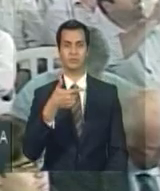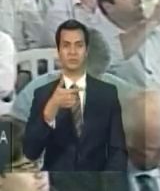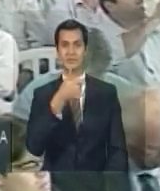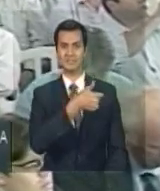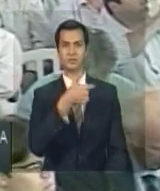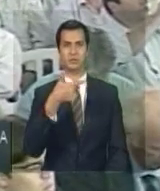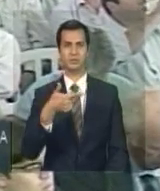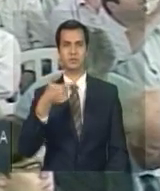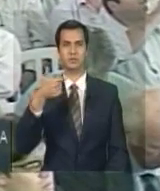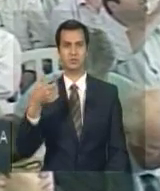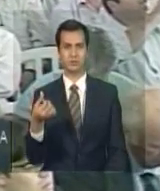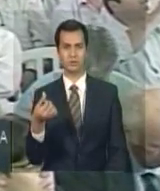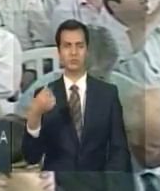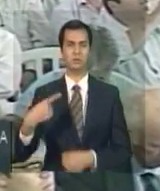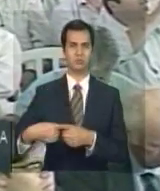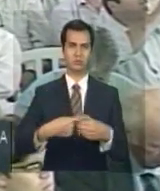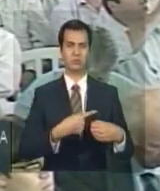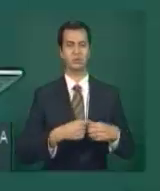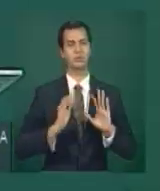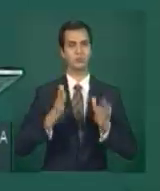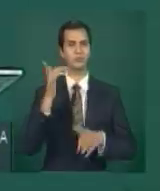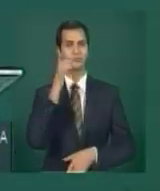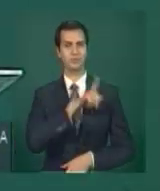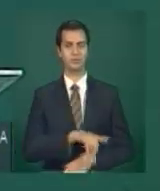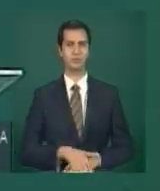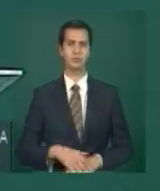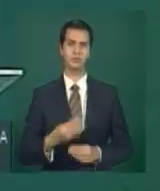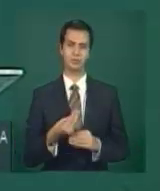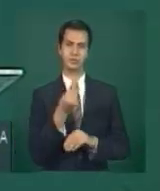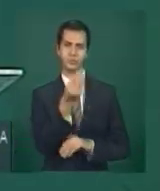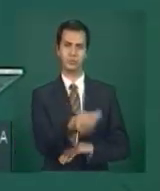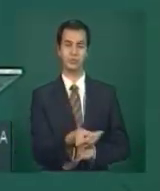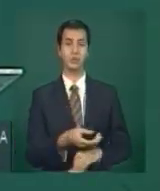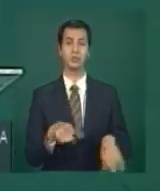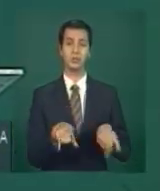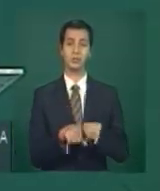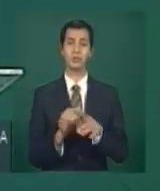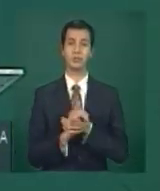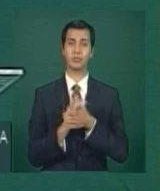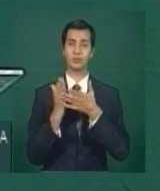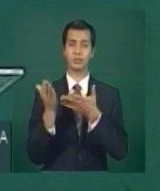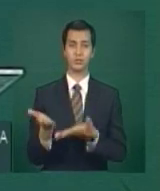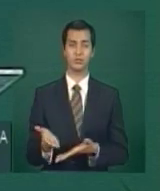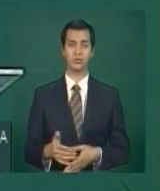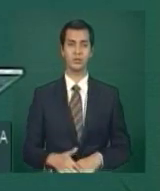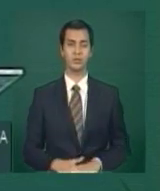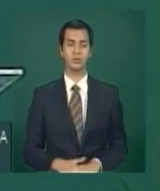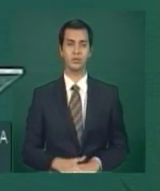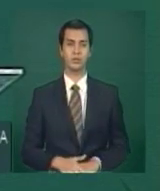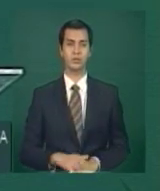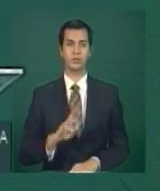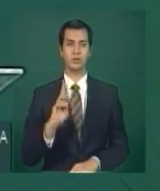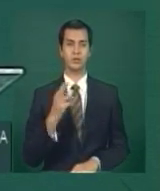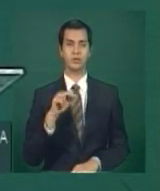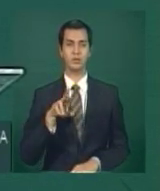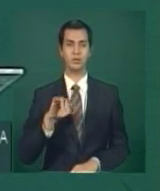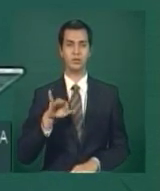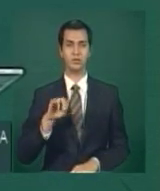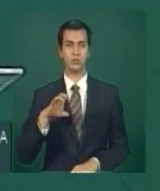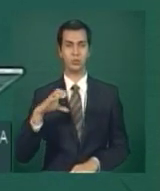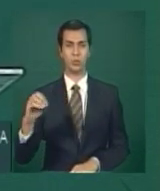Queria também cumprimentar o senhor Enrico Fermi Torquato,